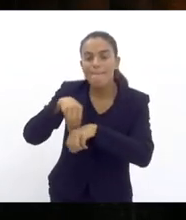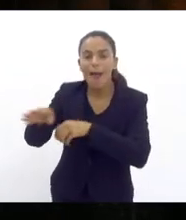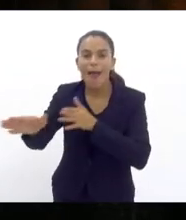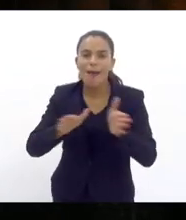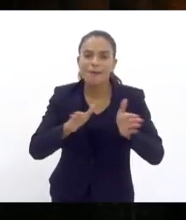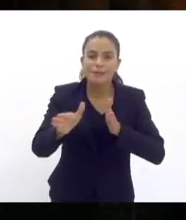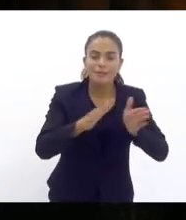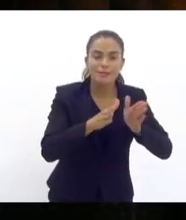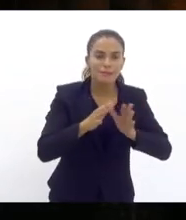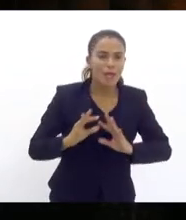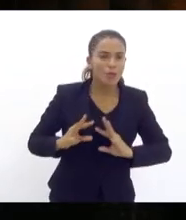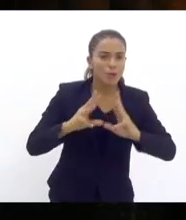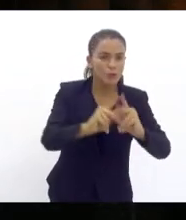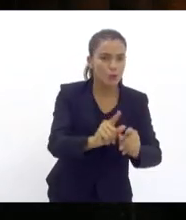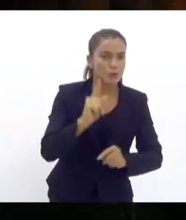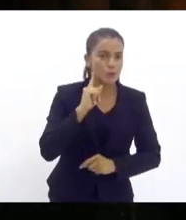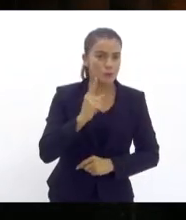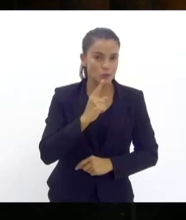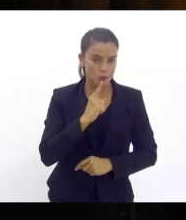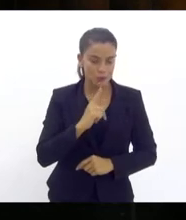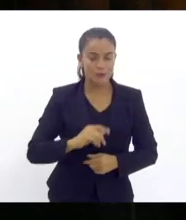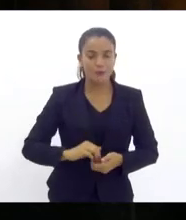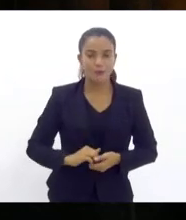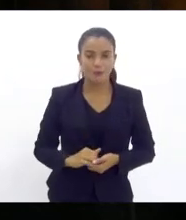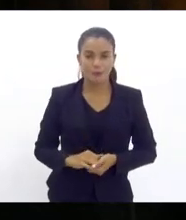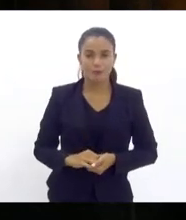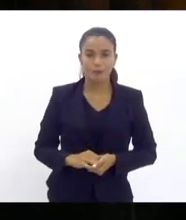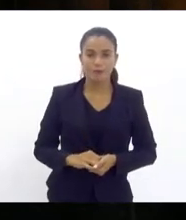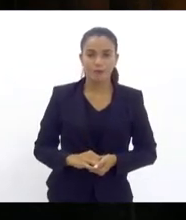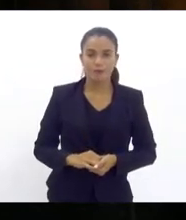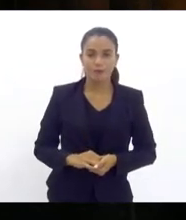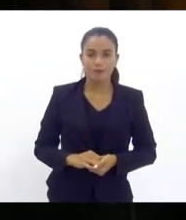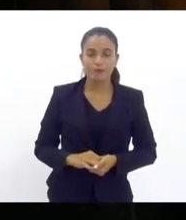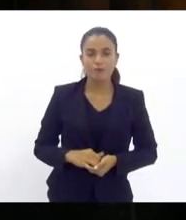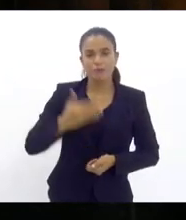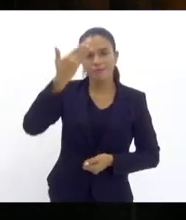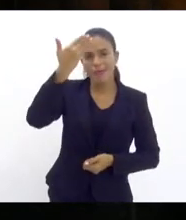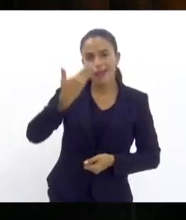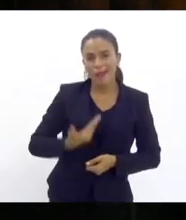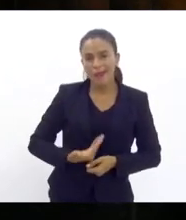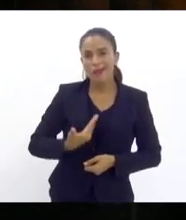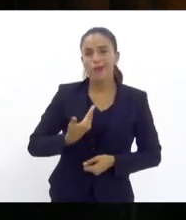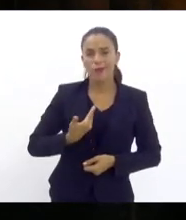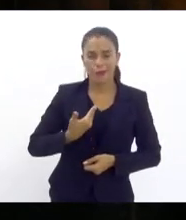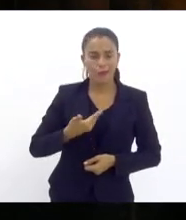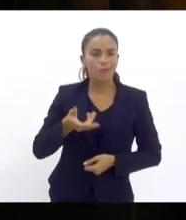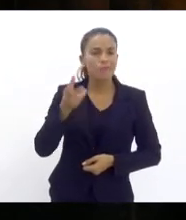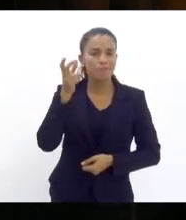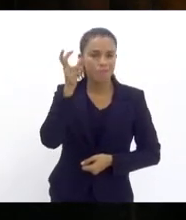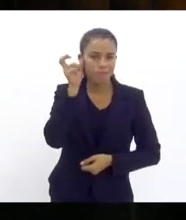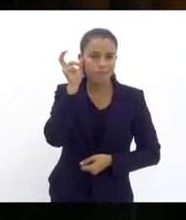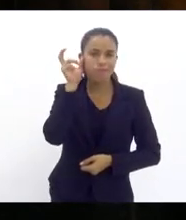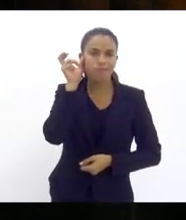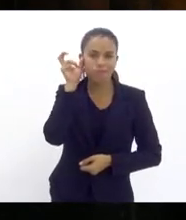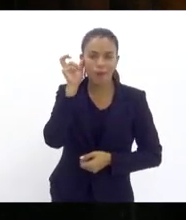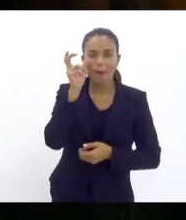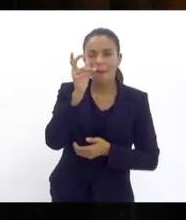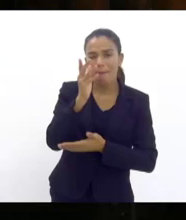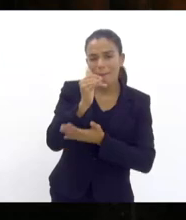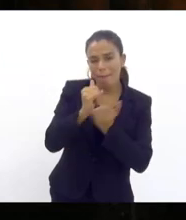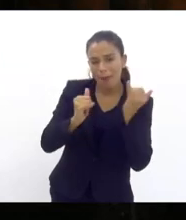aos deficientes auditivos eu ouvi aqui parte